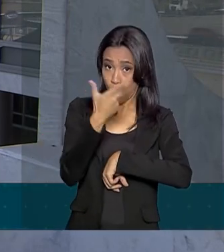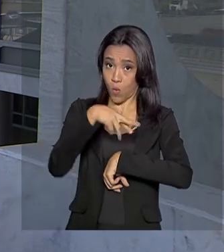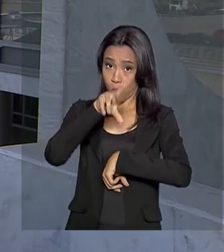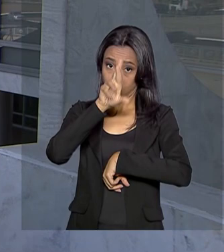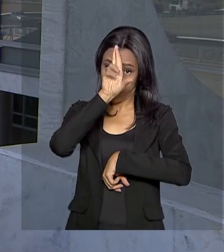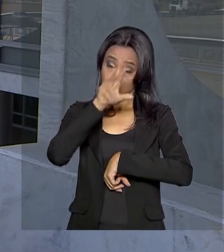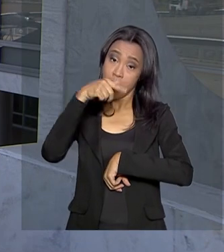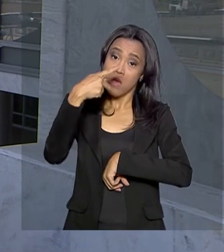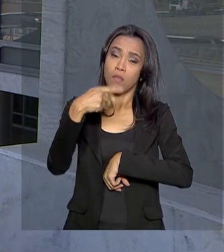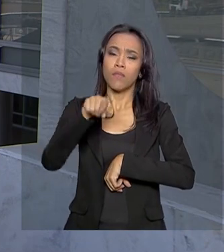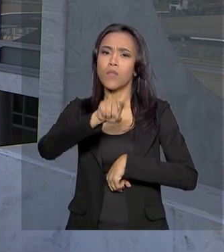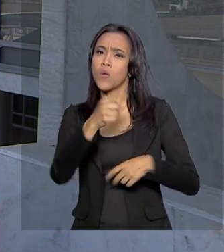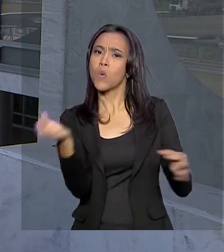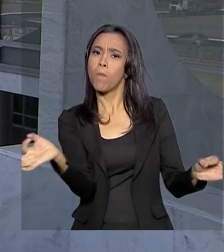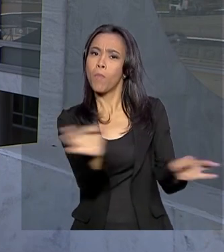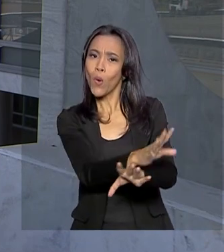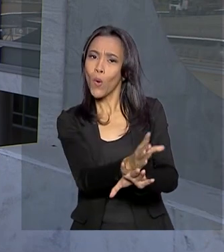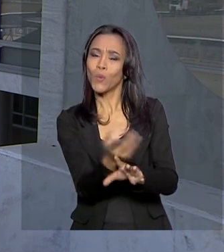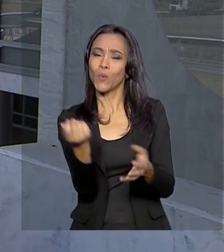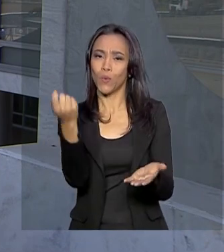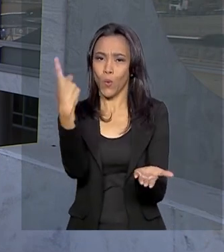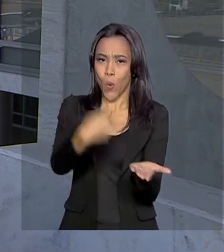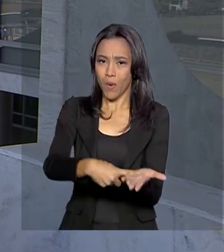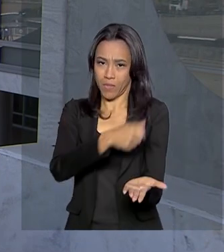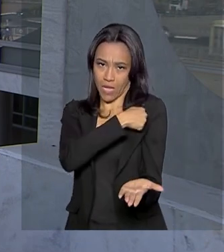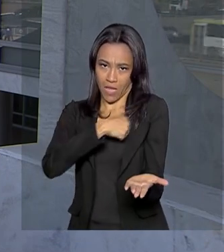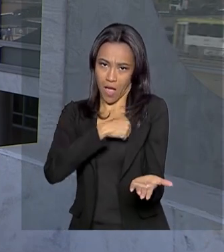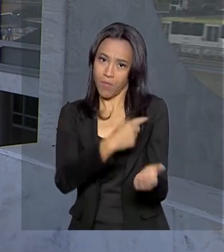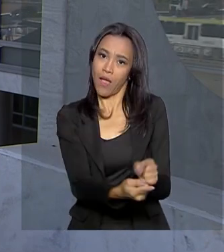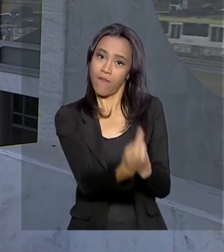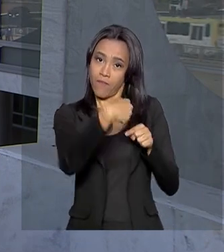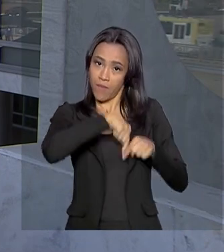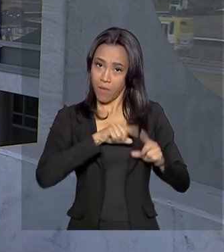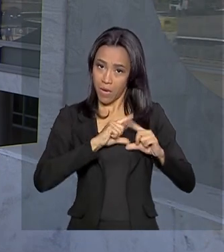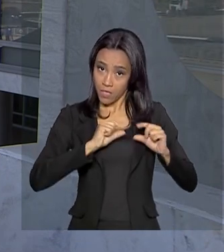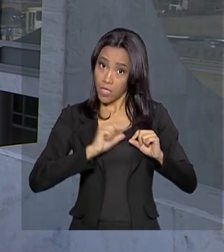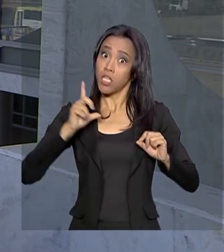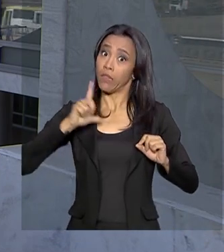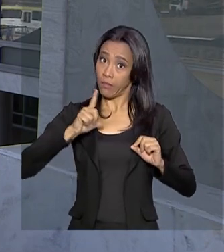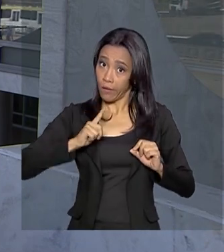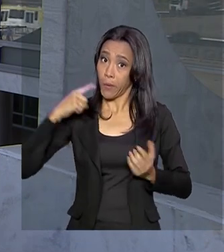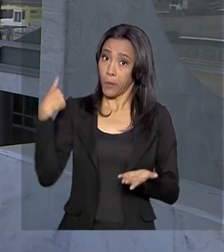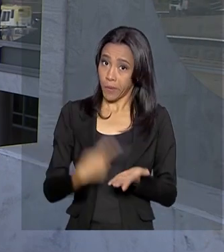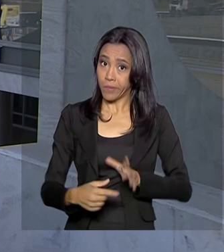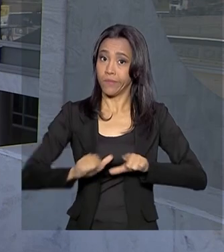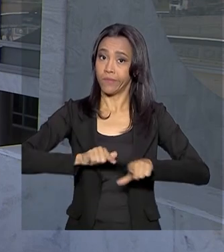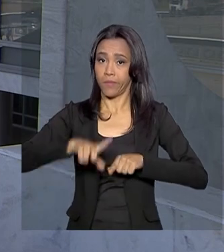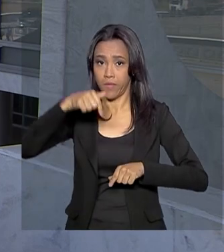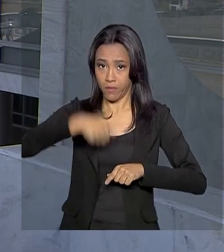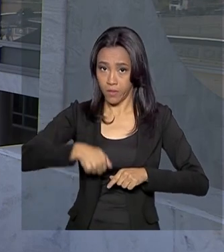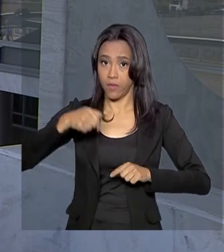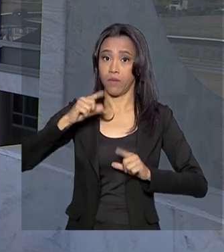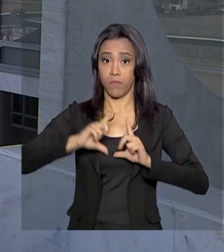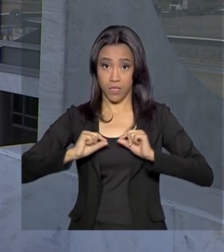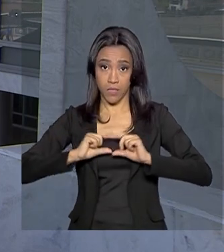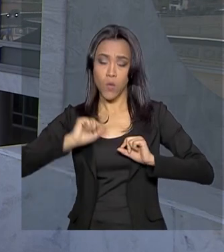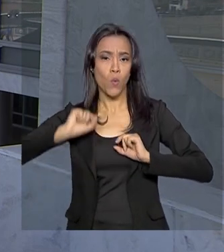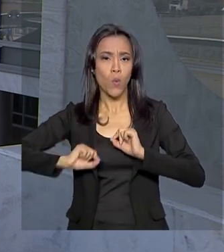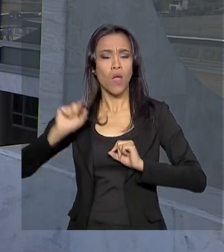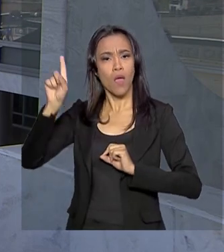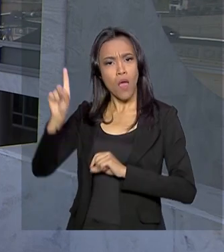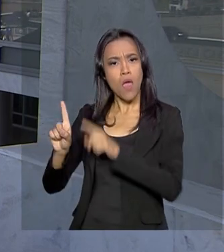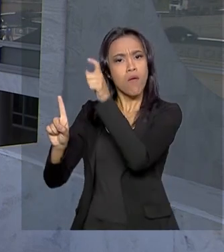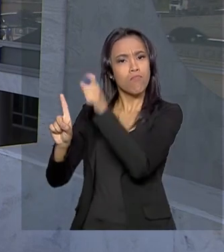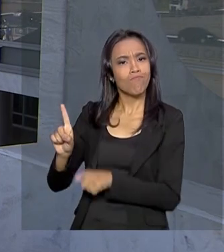compromisso em Anápolis, e às duas da tarde ele já tem compromisso aqui no Palácio do Planalto. O encontro é com o secretário de Comércio